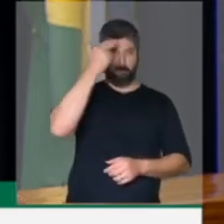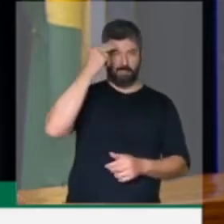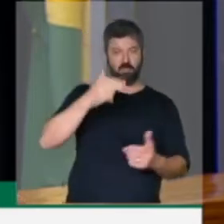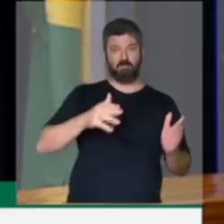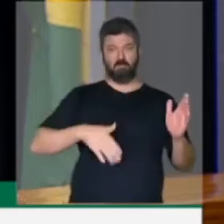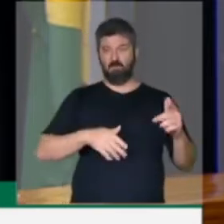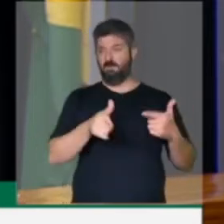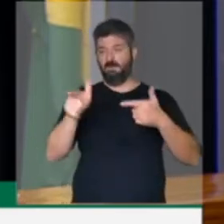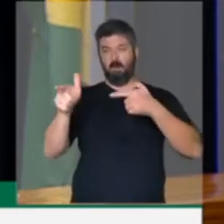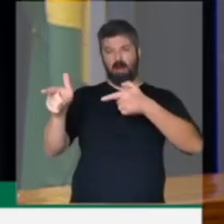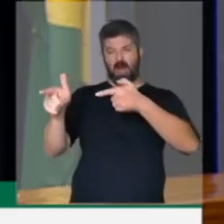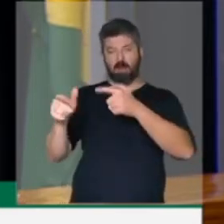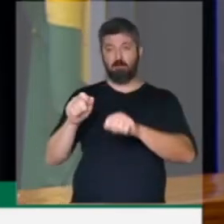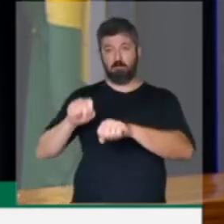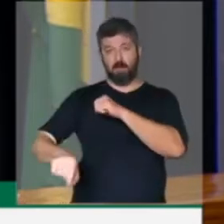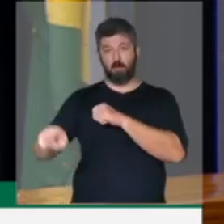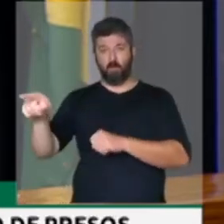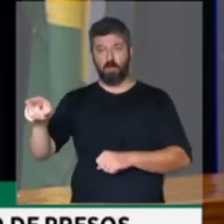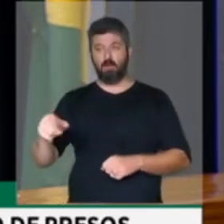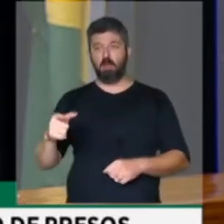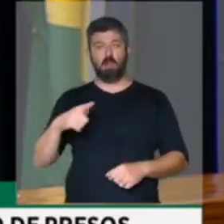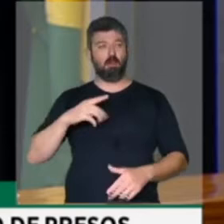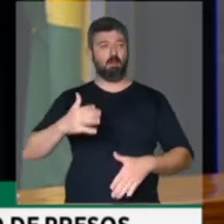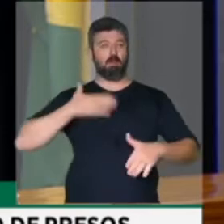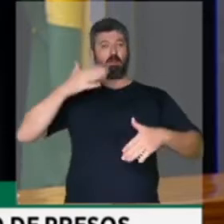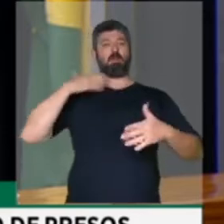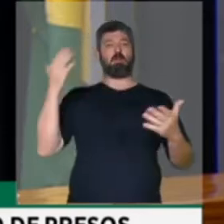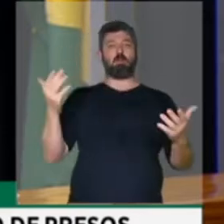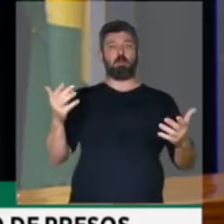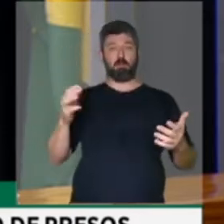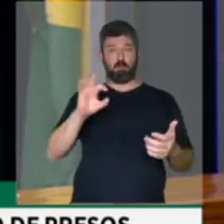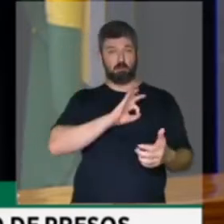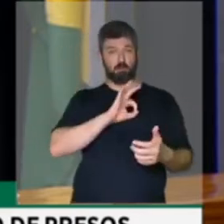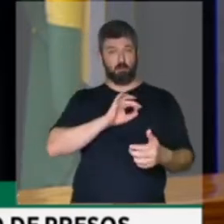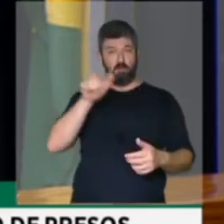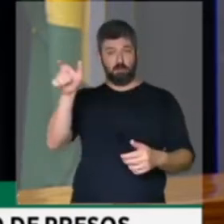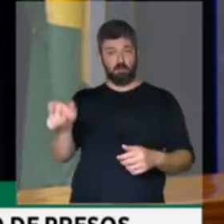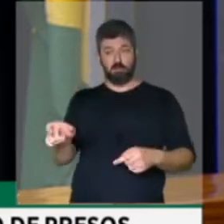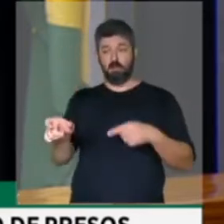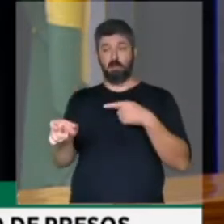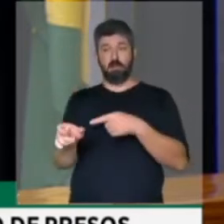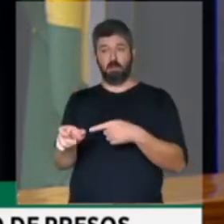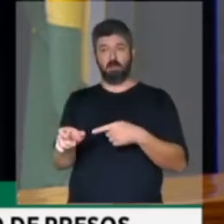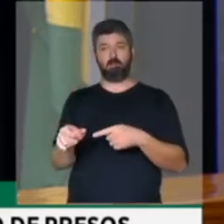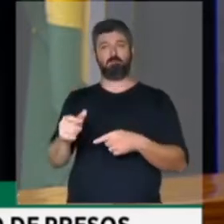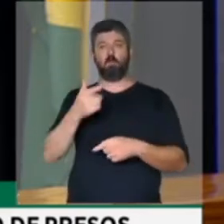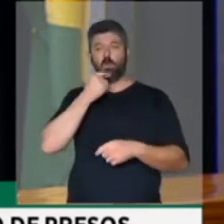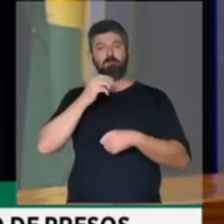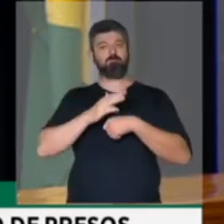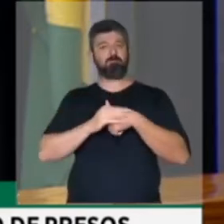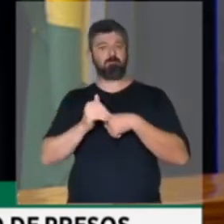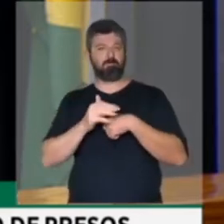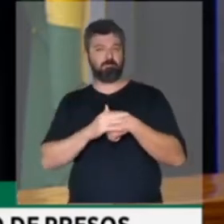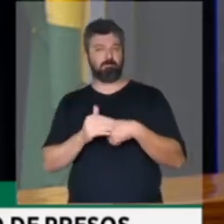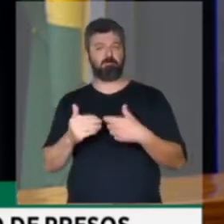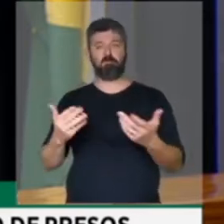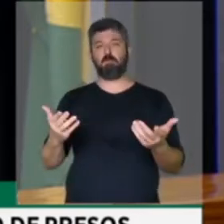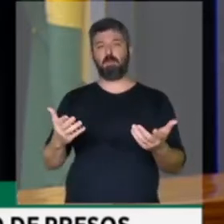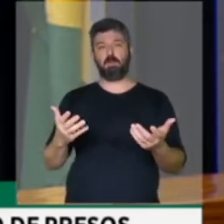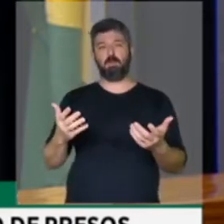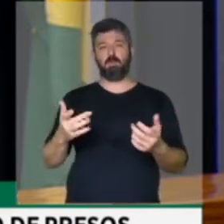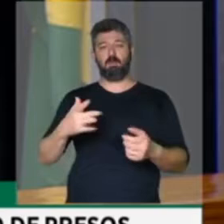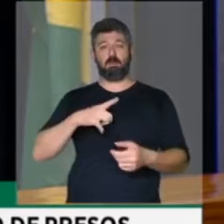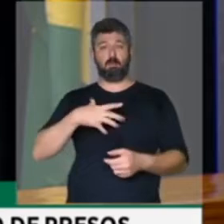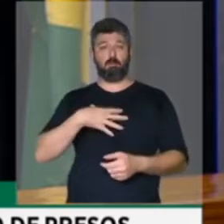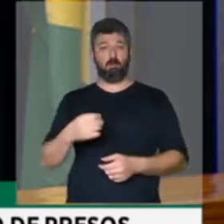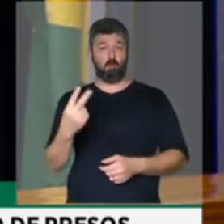sem chance de reação. E esse policial era um policial amoroso, policial que deixa